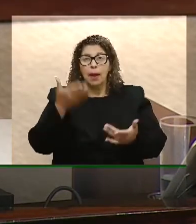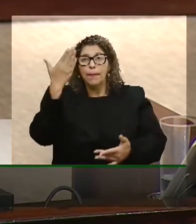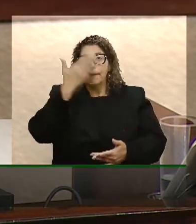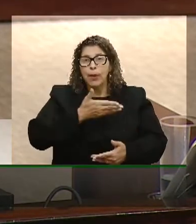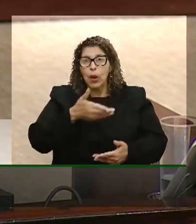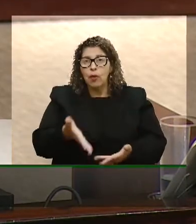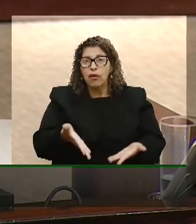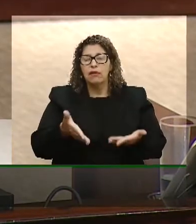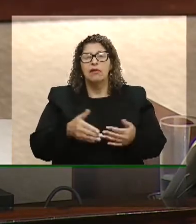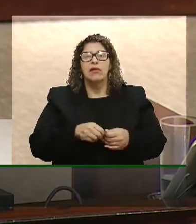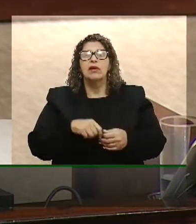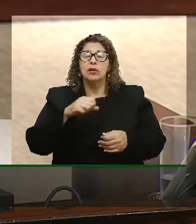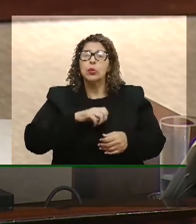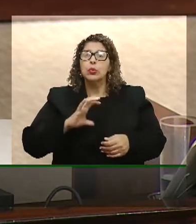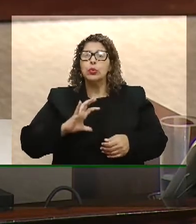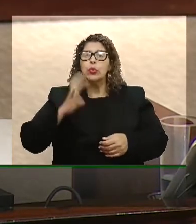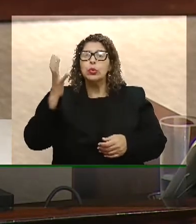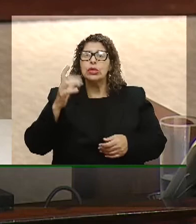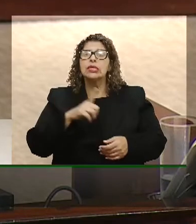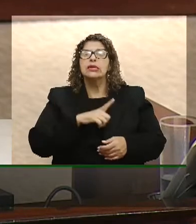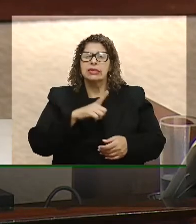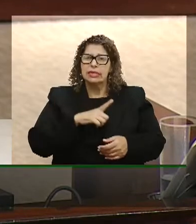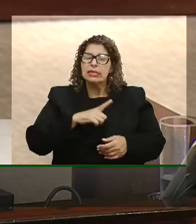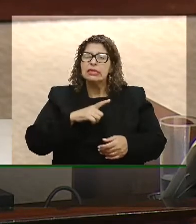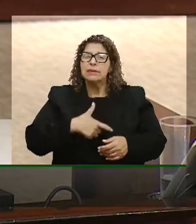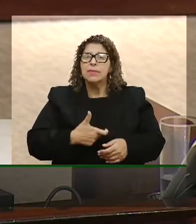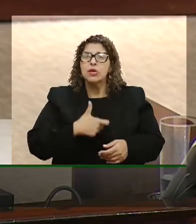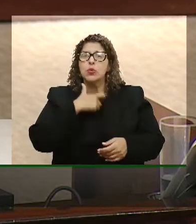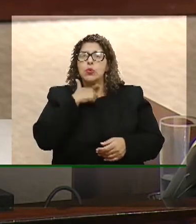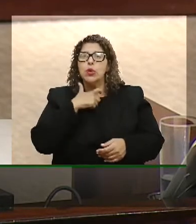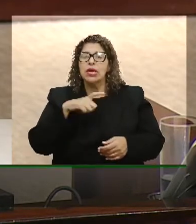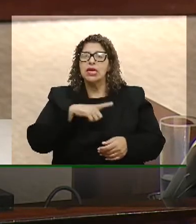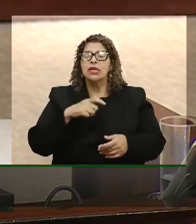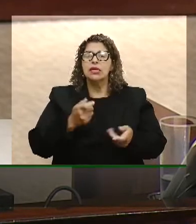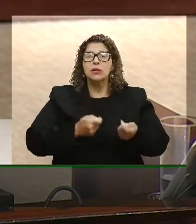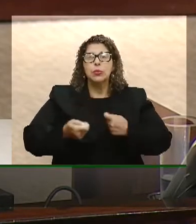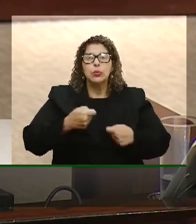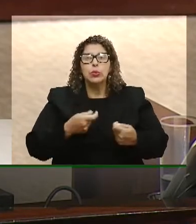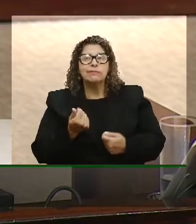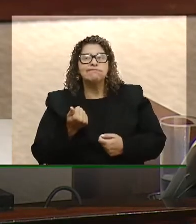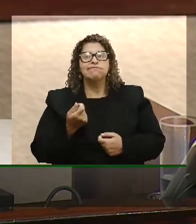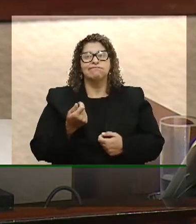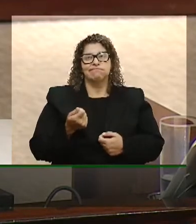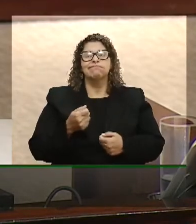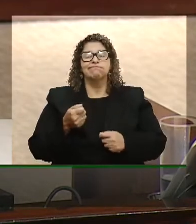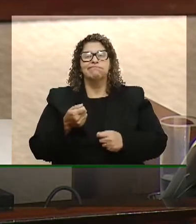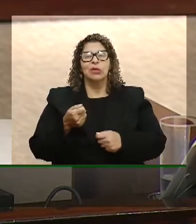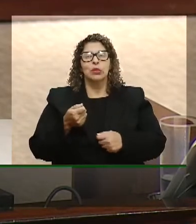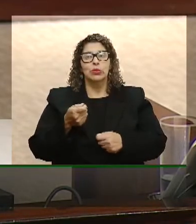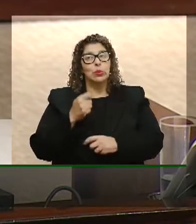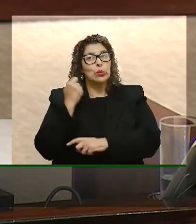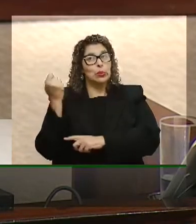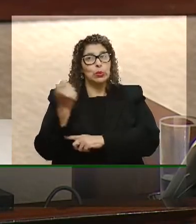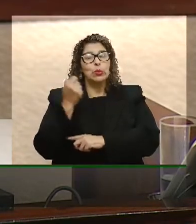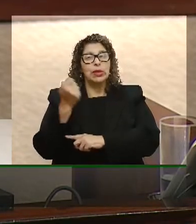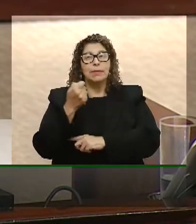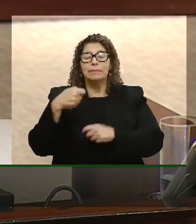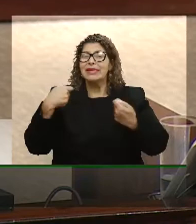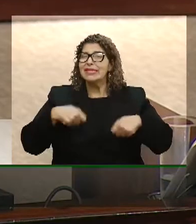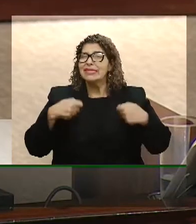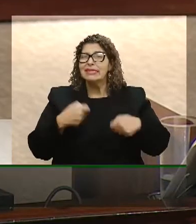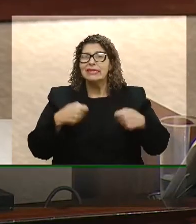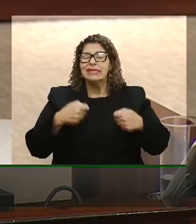disso, há outras soluções para a crise das finanças públicas do Estado do Rio Grande do Sul. É preciso rever a matriz